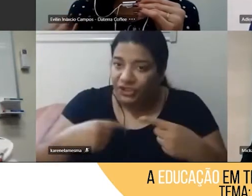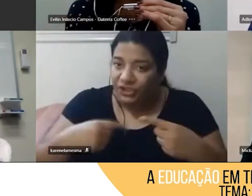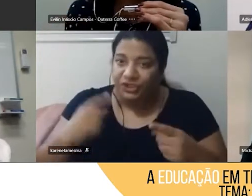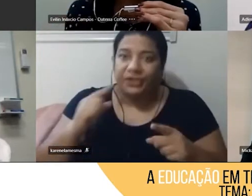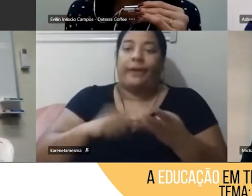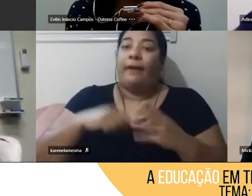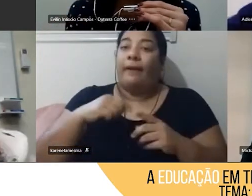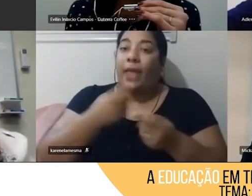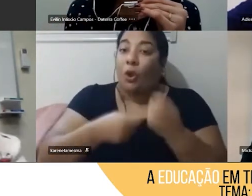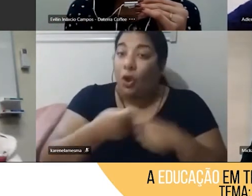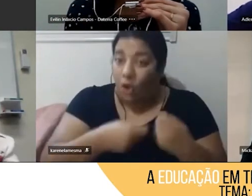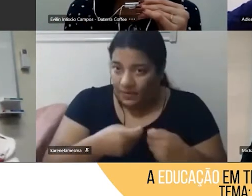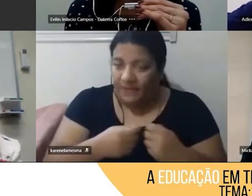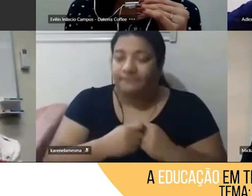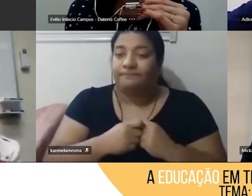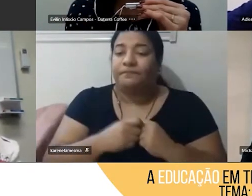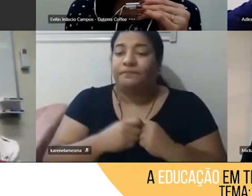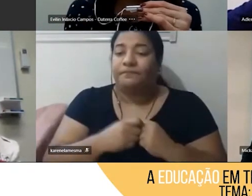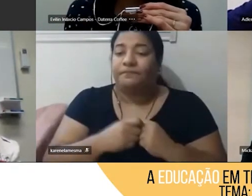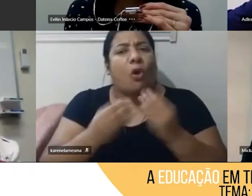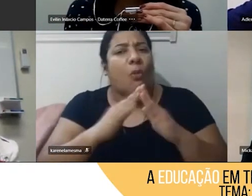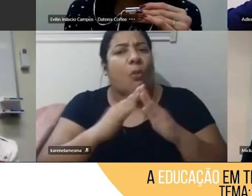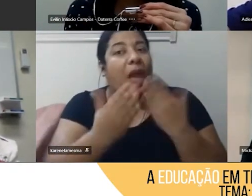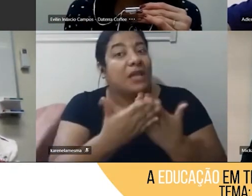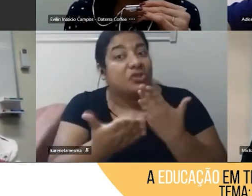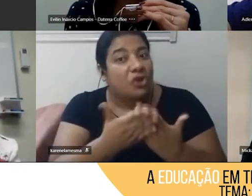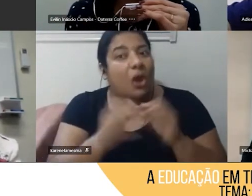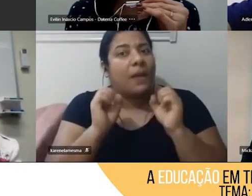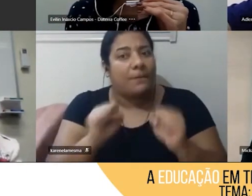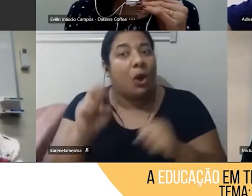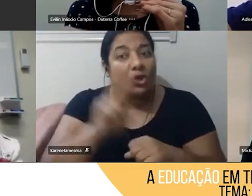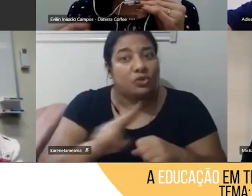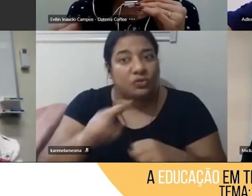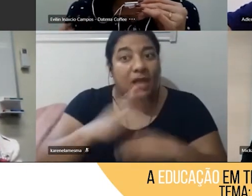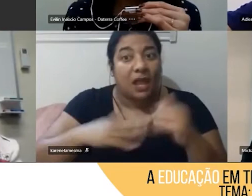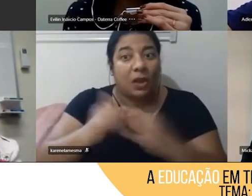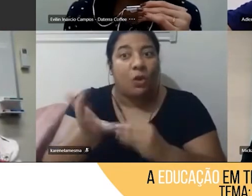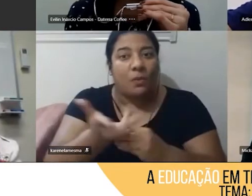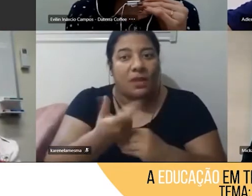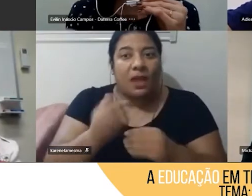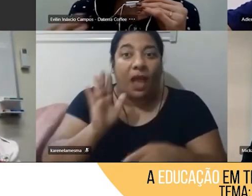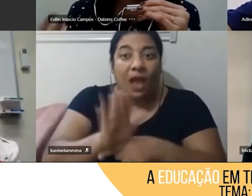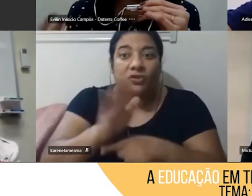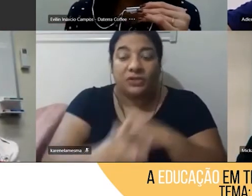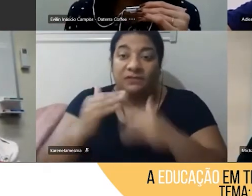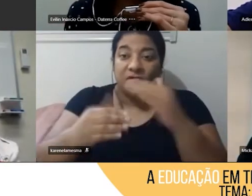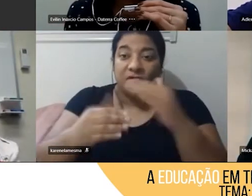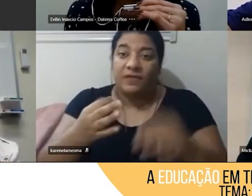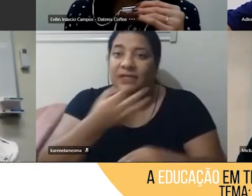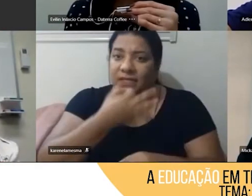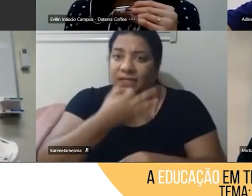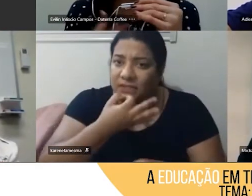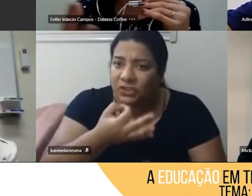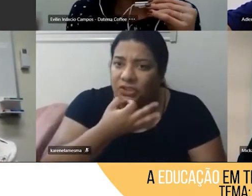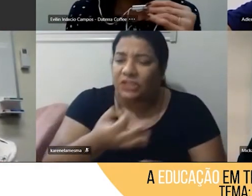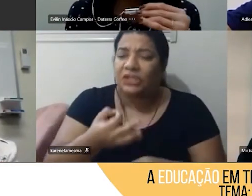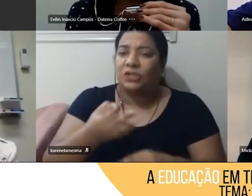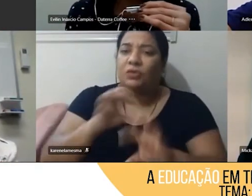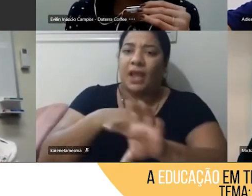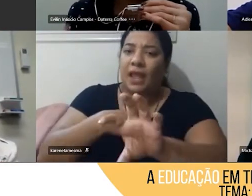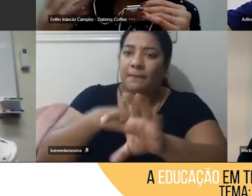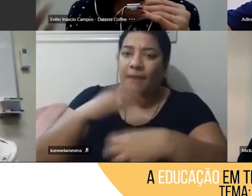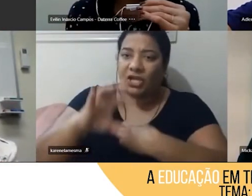essas competências para ajudar a desenvolver o senso crítico, a empatia, a cooperação com todo esse